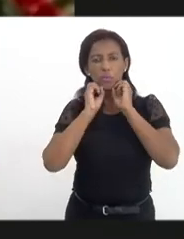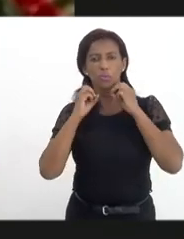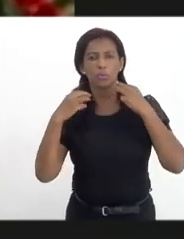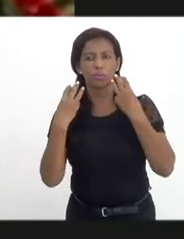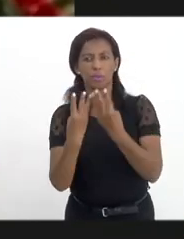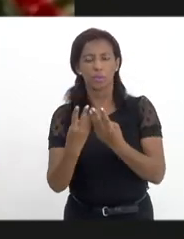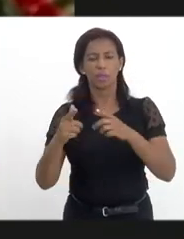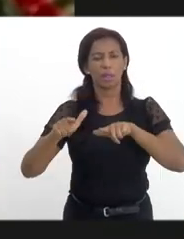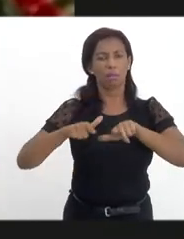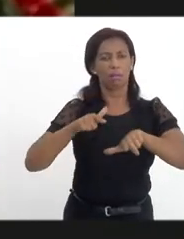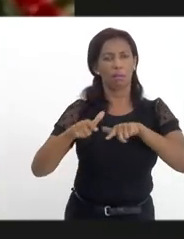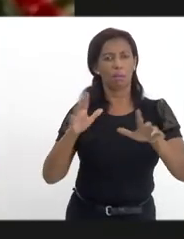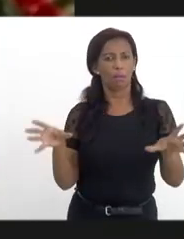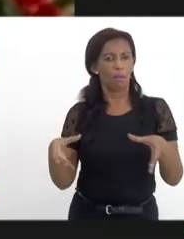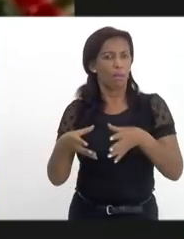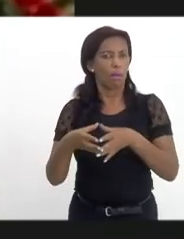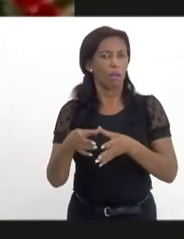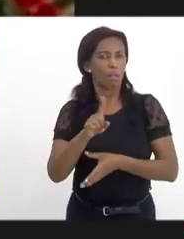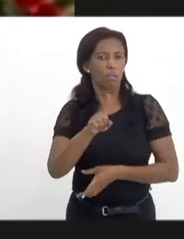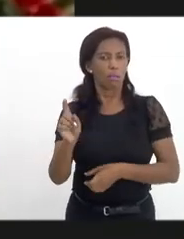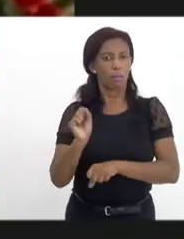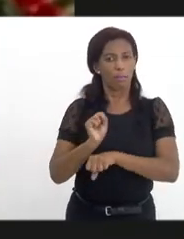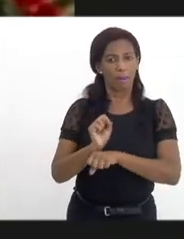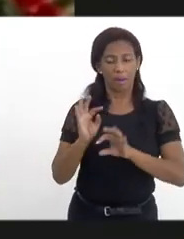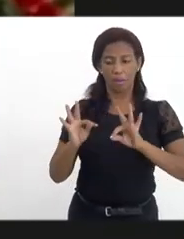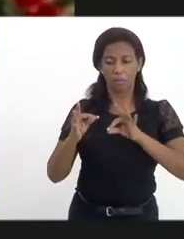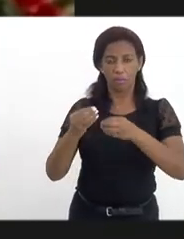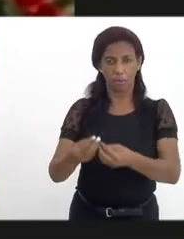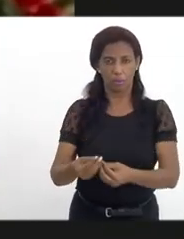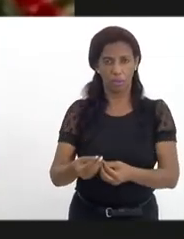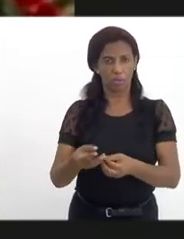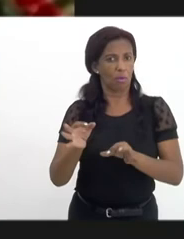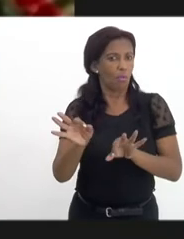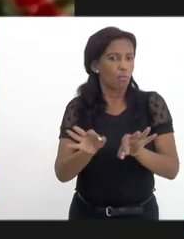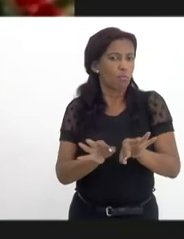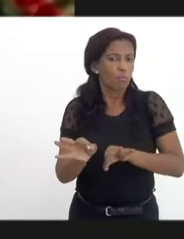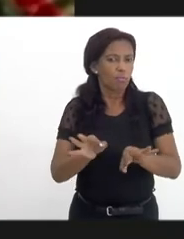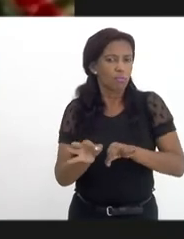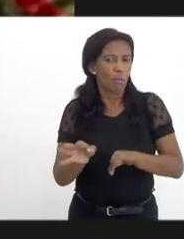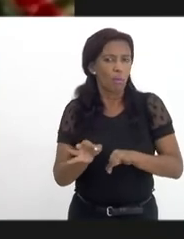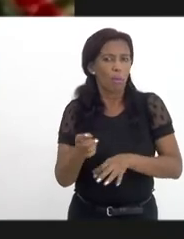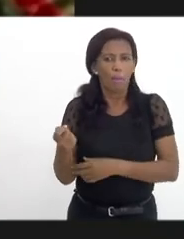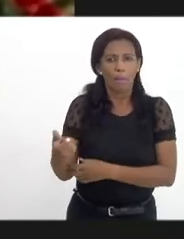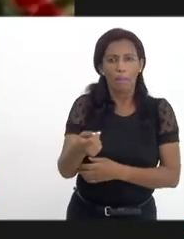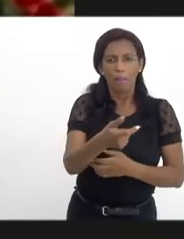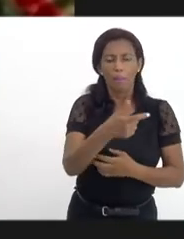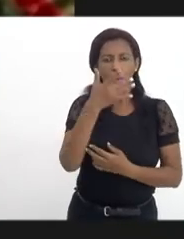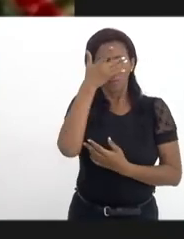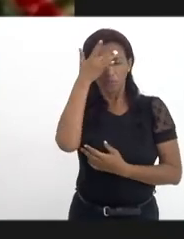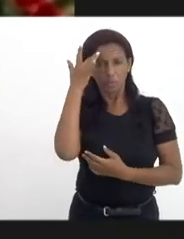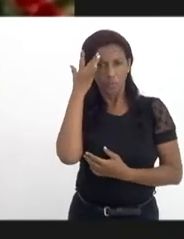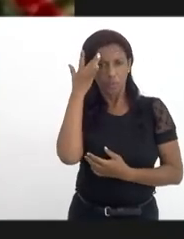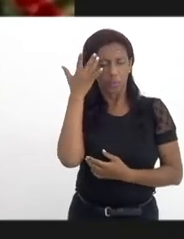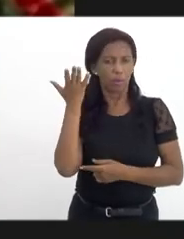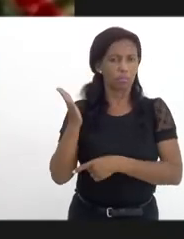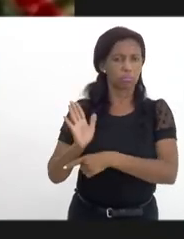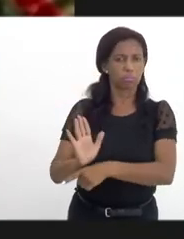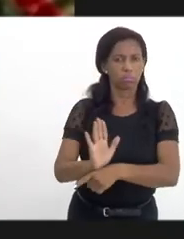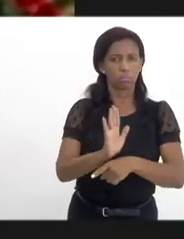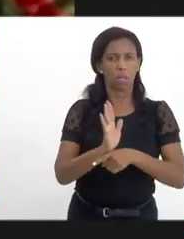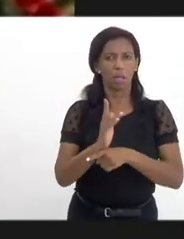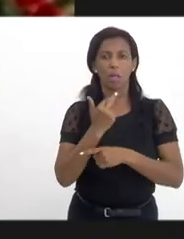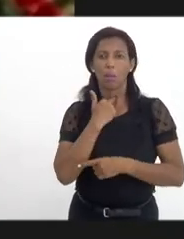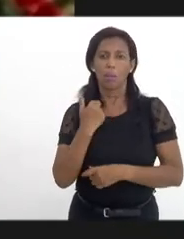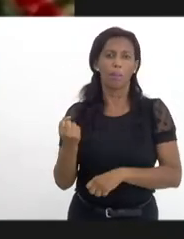grupos, eles não acabaram totalmente, mas foram feitos de maneira que pegasse poucas pessoas que o atendimento não pudesse